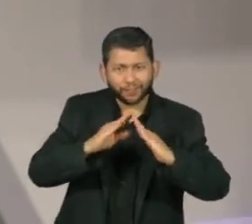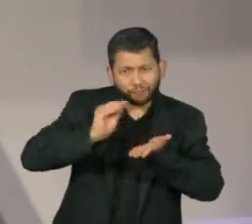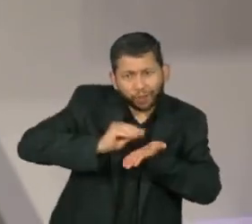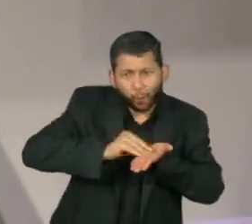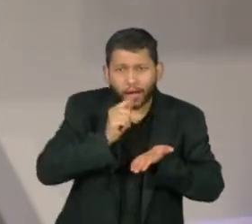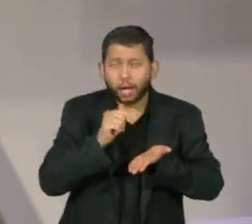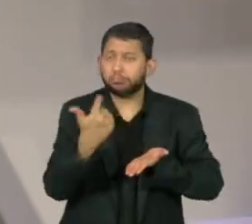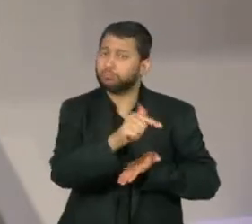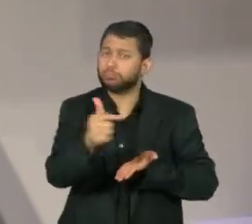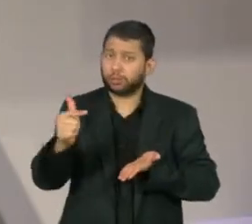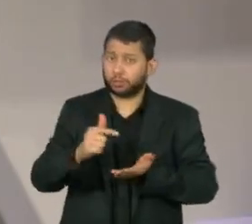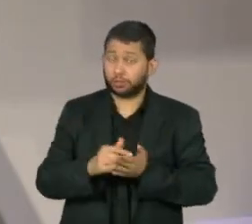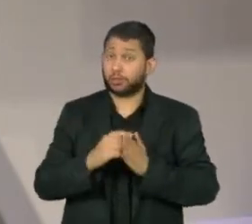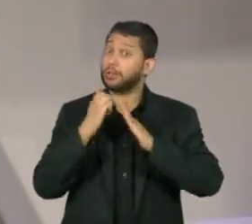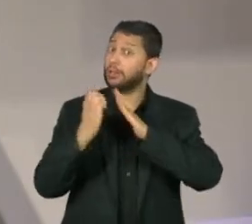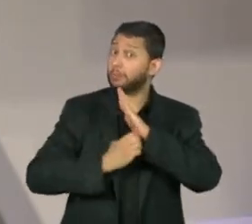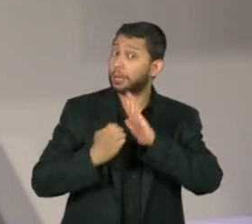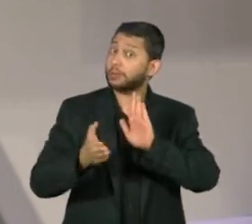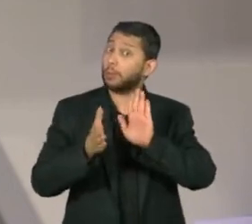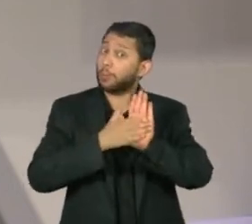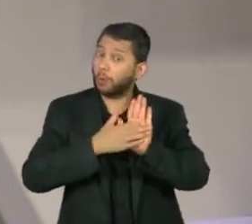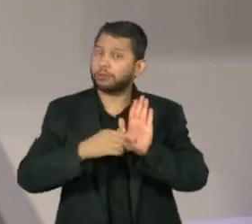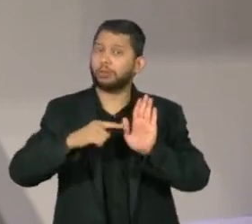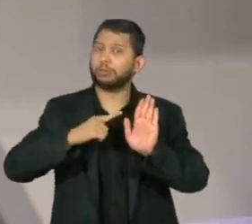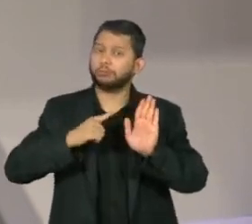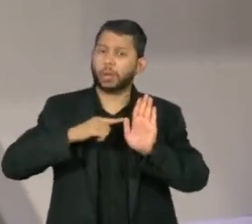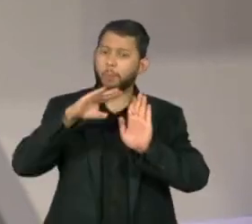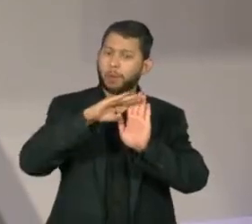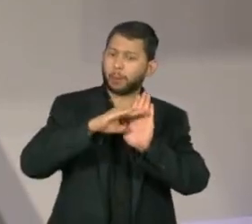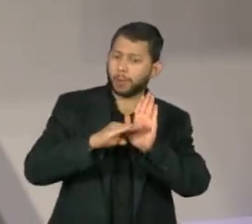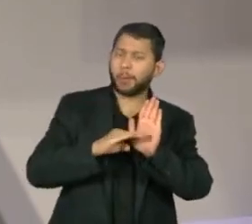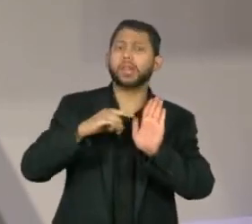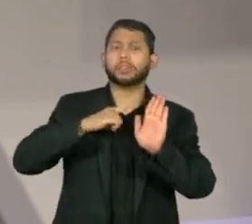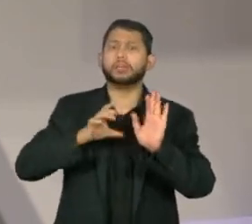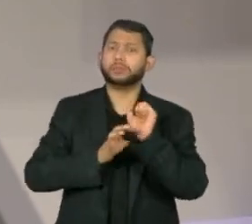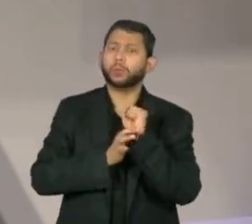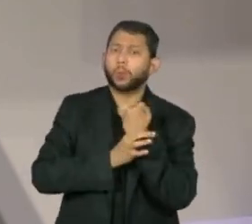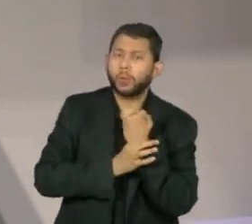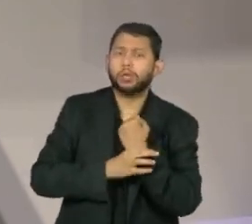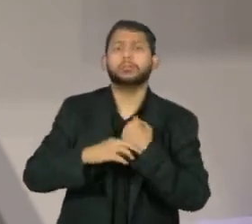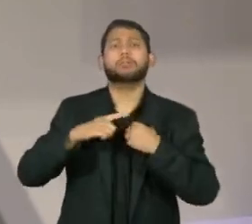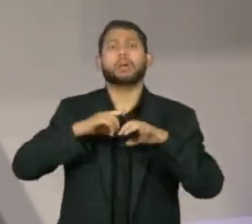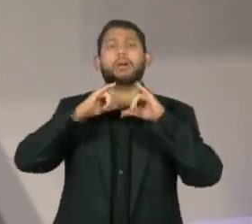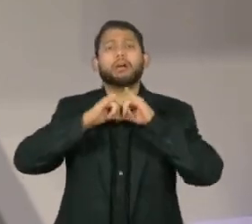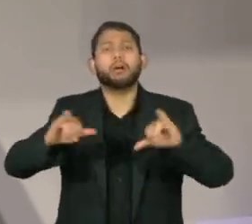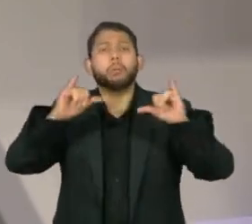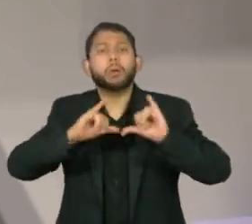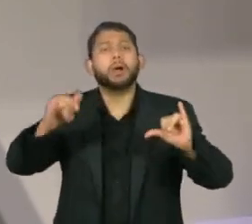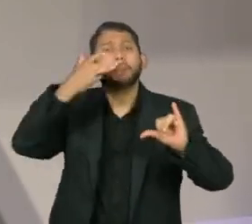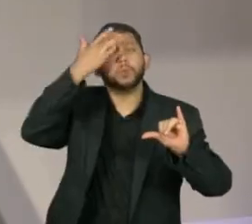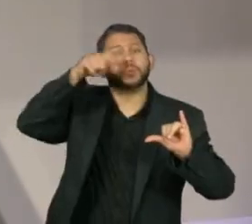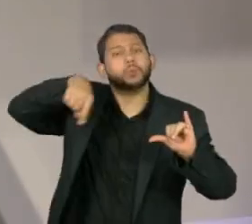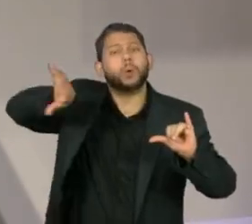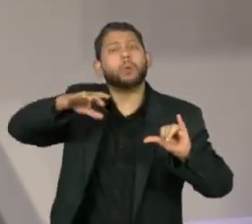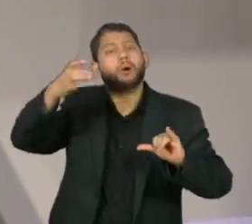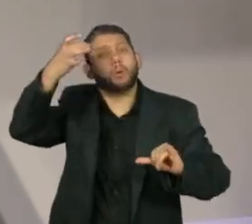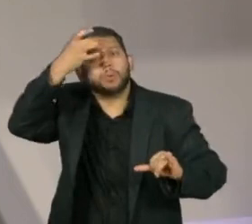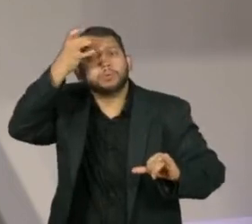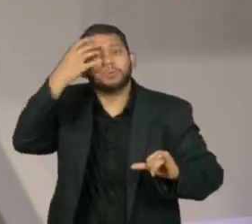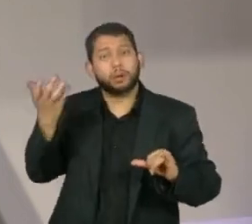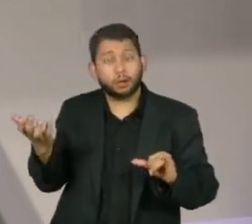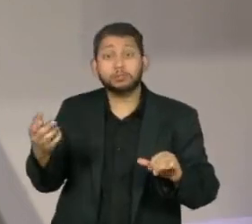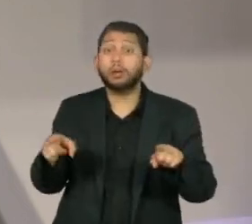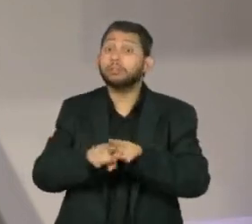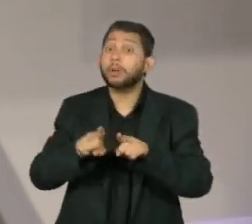afirma que adota um conjunto de medidas para garantir a segurança hídrica, como campanhas para consumo consciente, a ampliação da